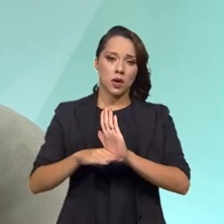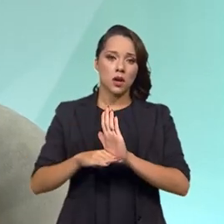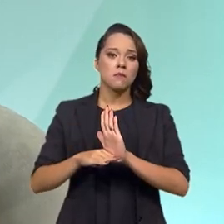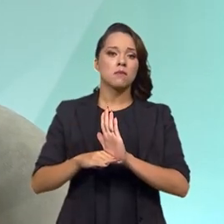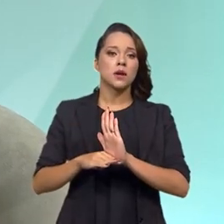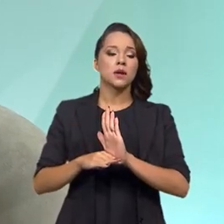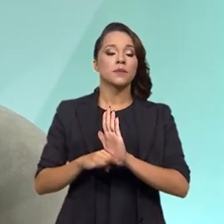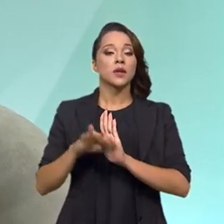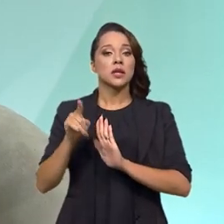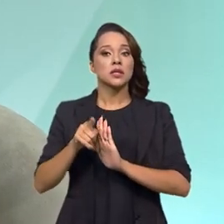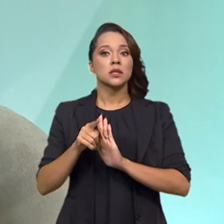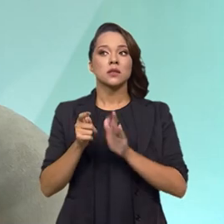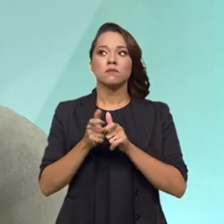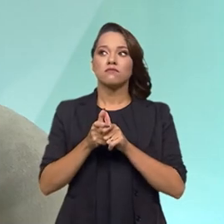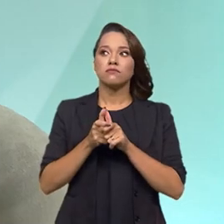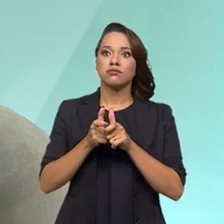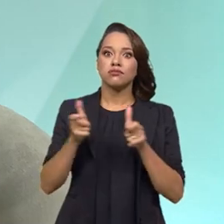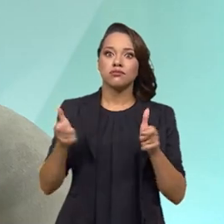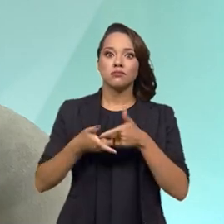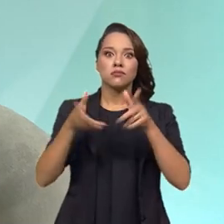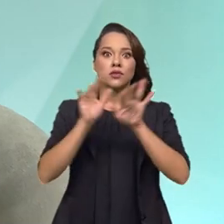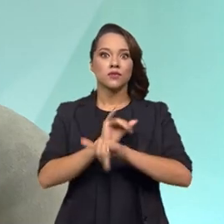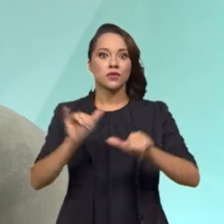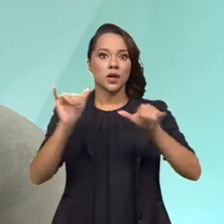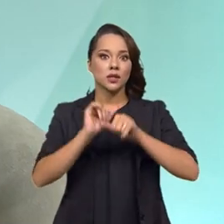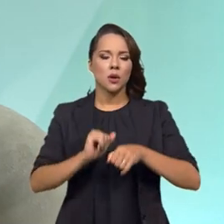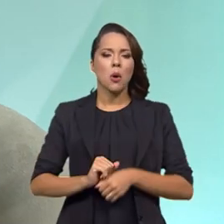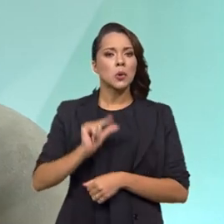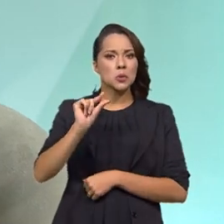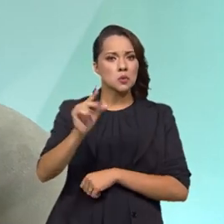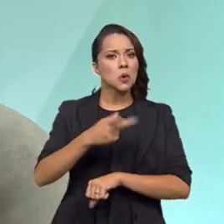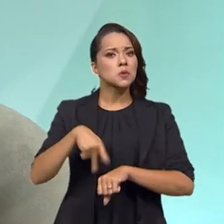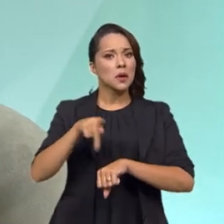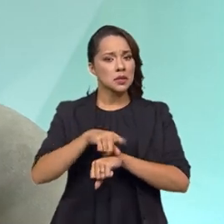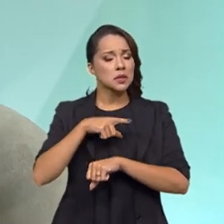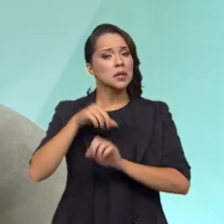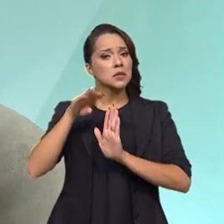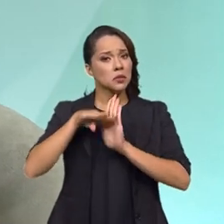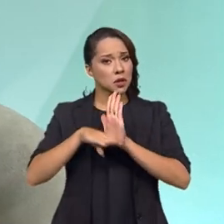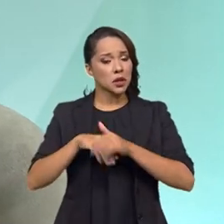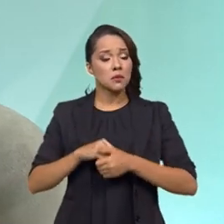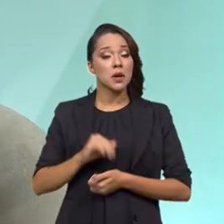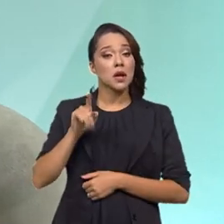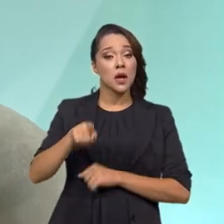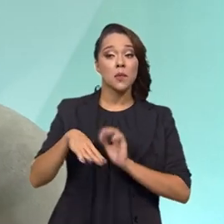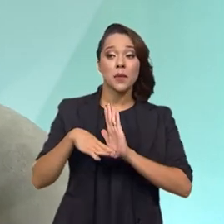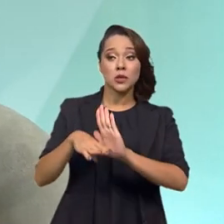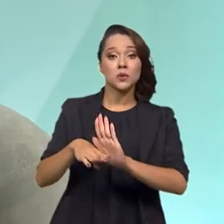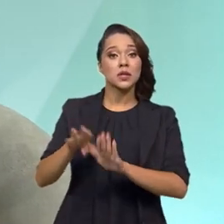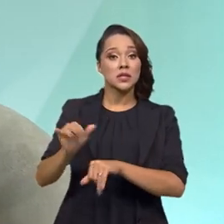vasta divulgação em um dos poucos países que tem esse programa. É um benefício de ação continuada,